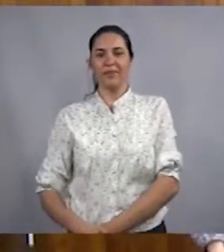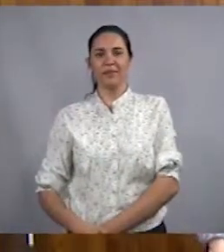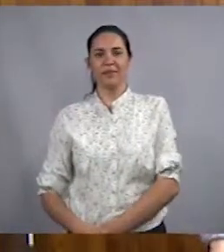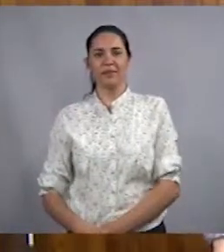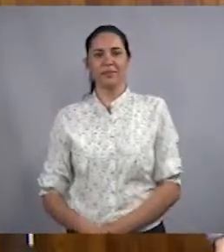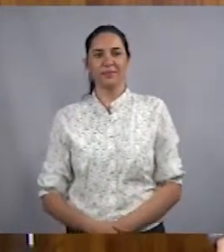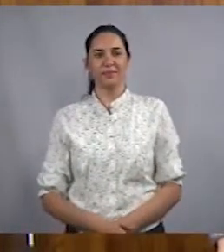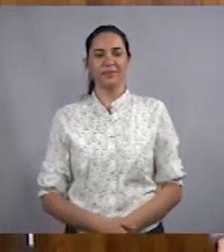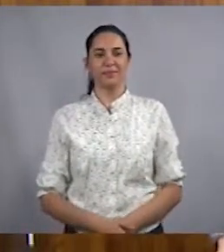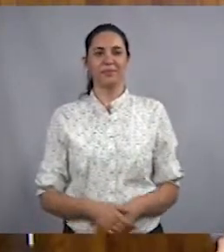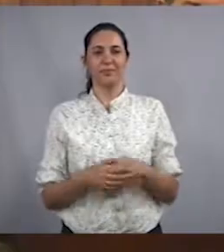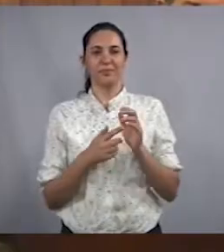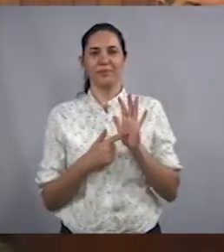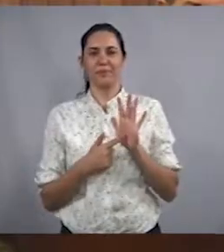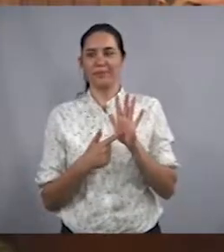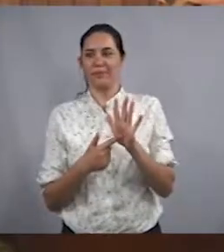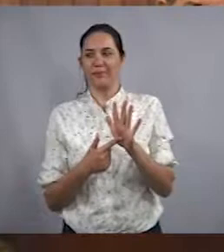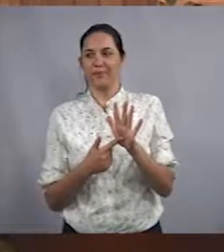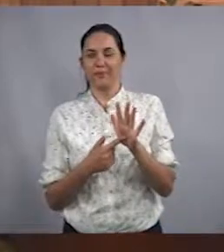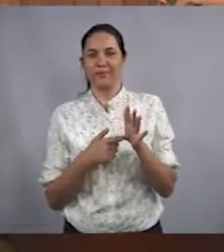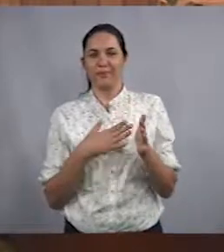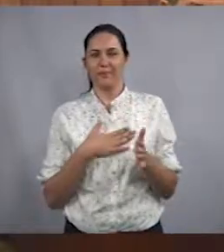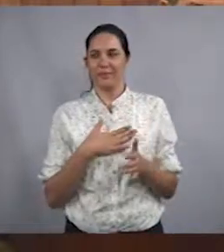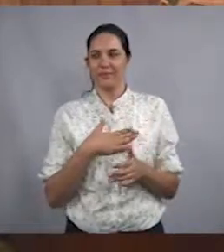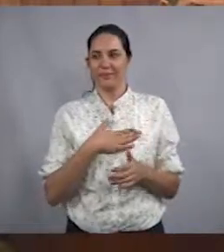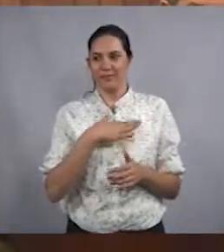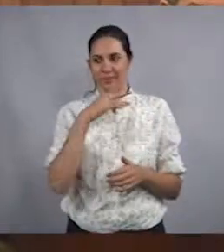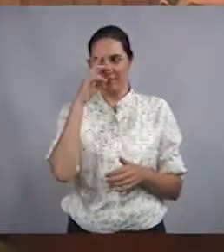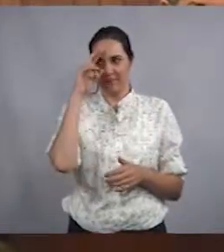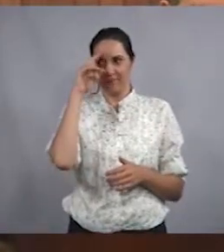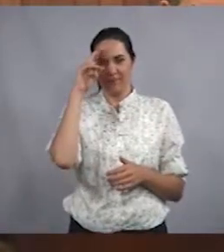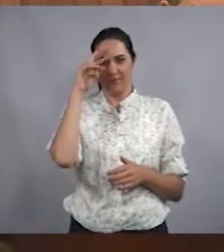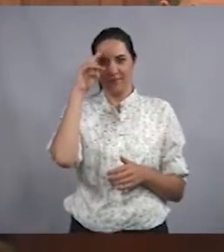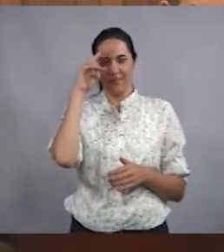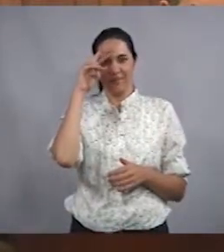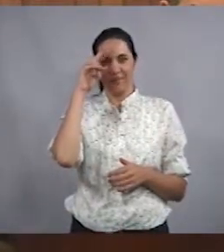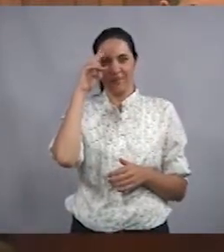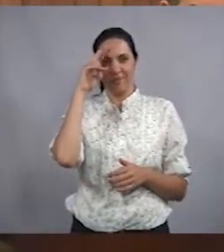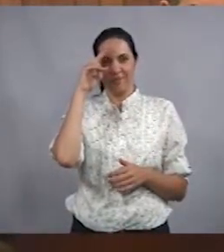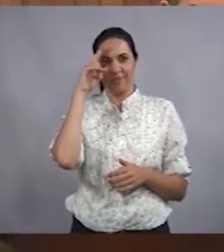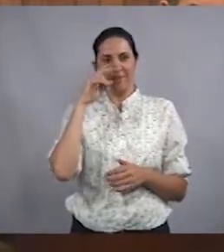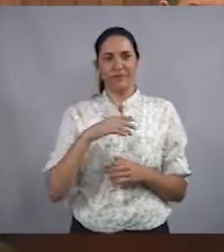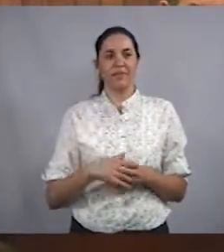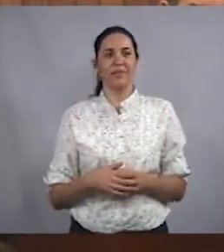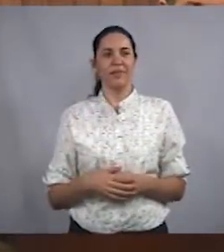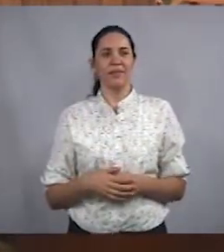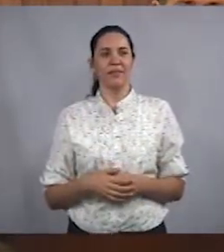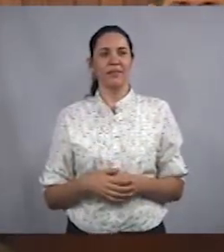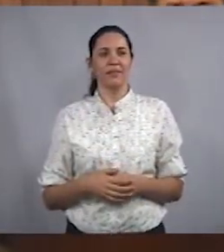vezes de registrar isso para mim, para eu ficar nessa história aqui também de Marília. Muito obrigado a todos.